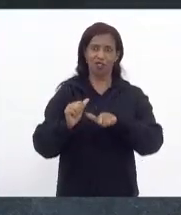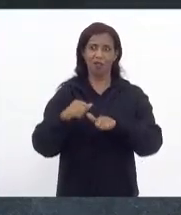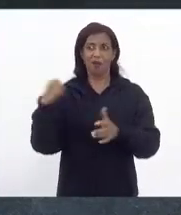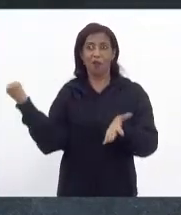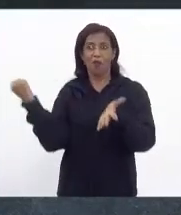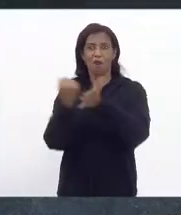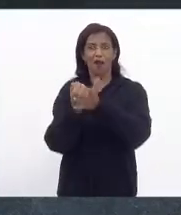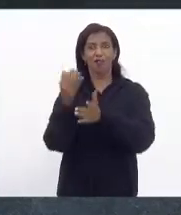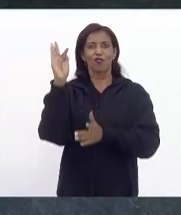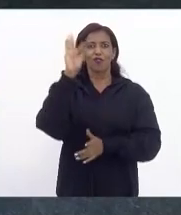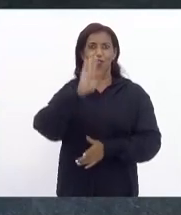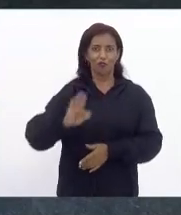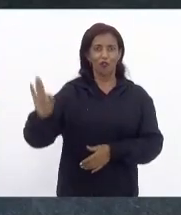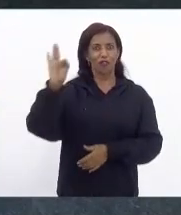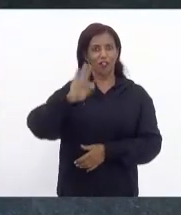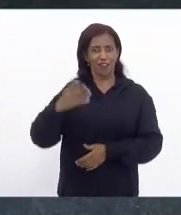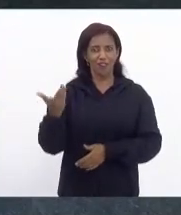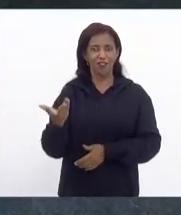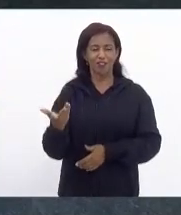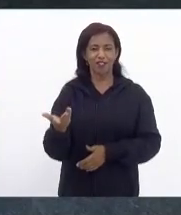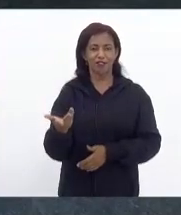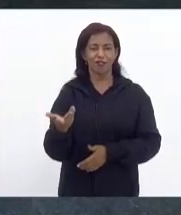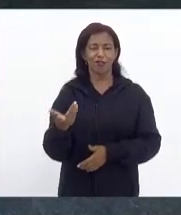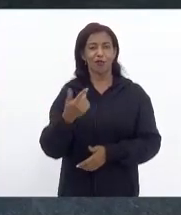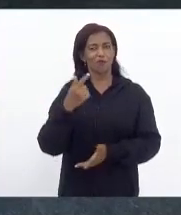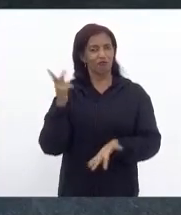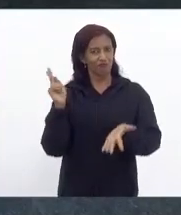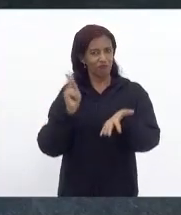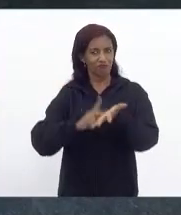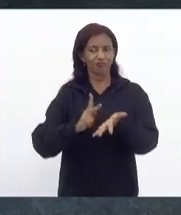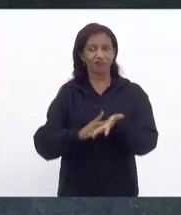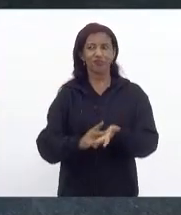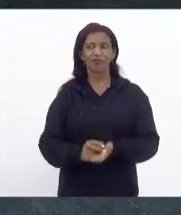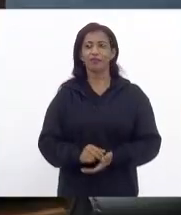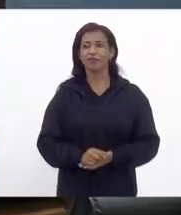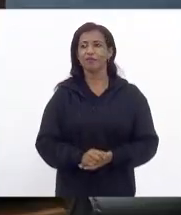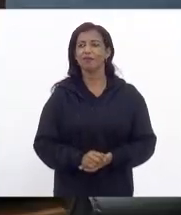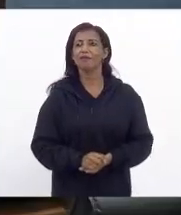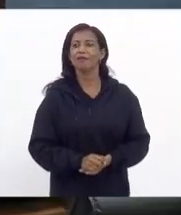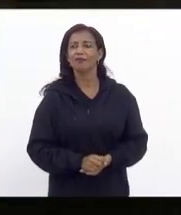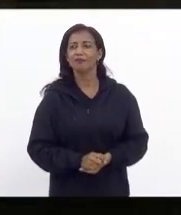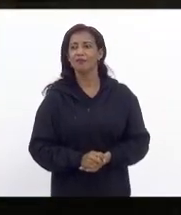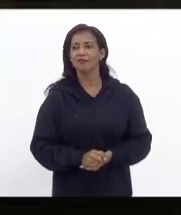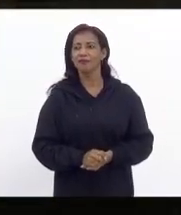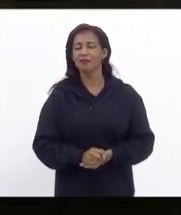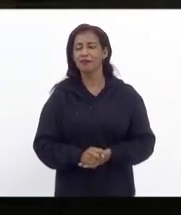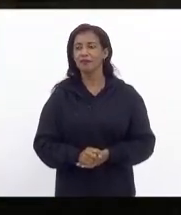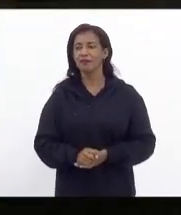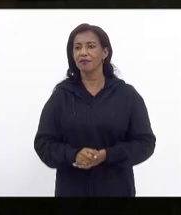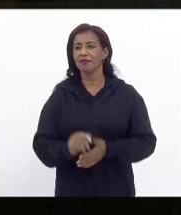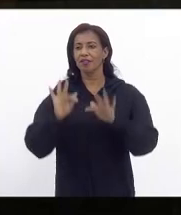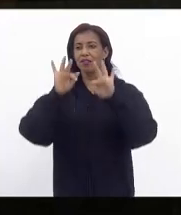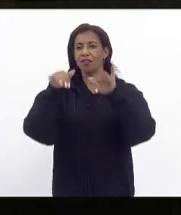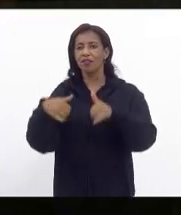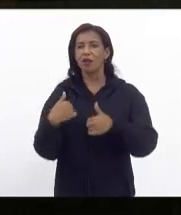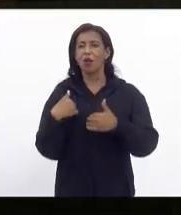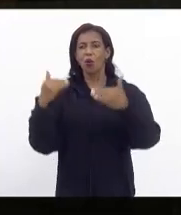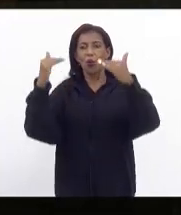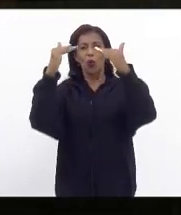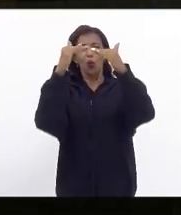um pacto federativo olha aí aí passamos a ter um verdadeiro pacto federativo é isso Marta eu encerro o deputado Valdeck dizendo que concordo